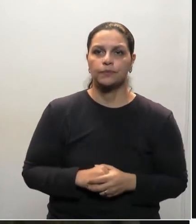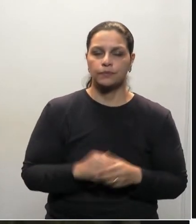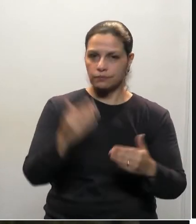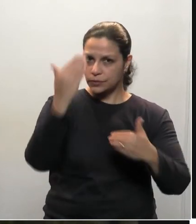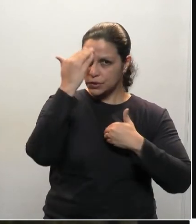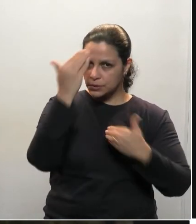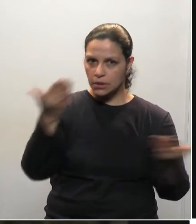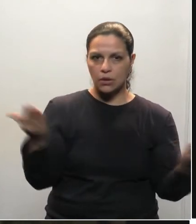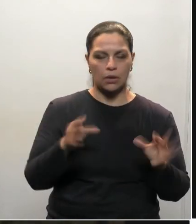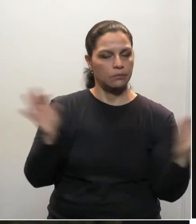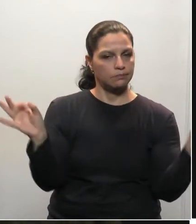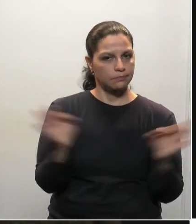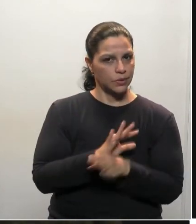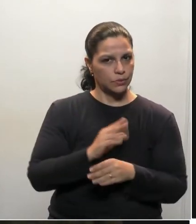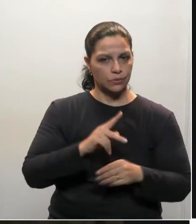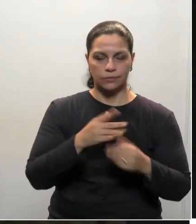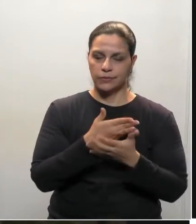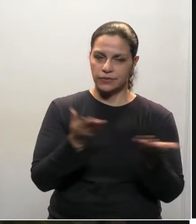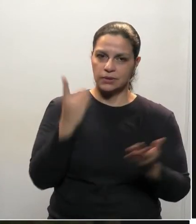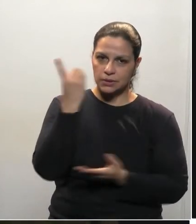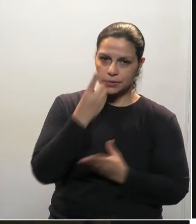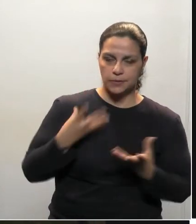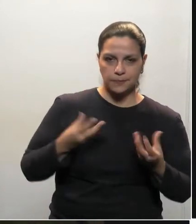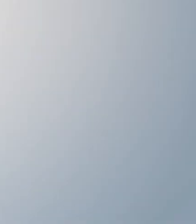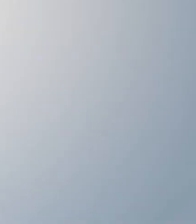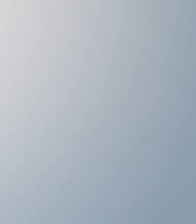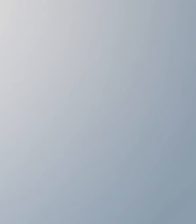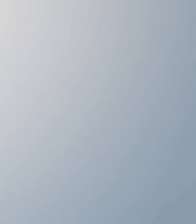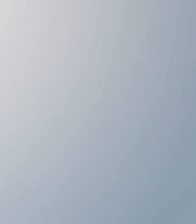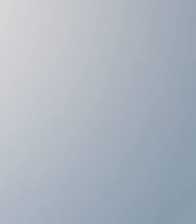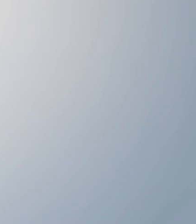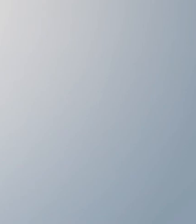Muito obrigado, era isso, senhores deputados e senhores deputados.